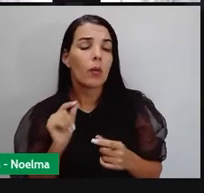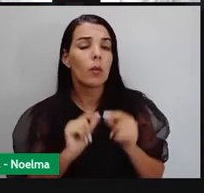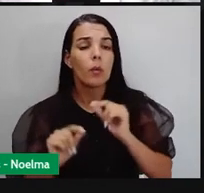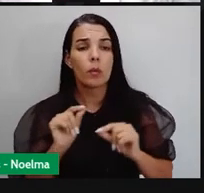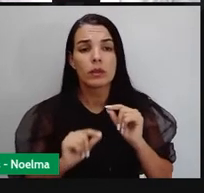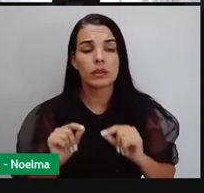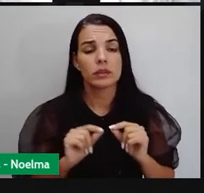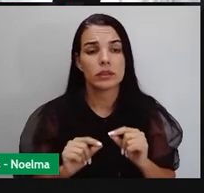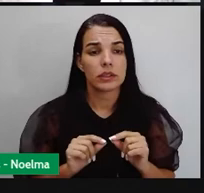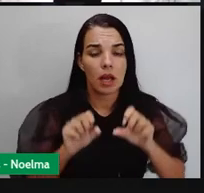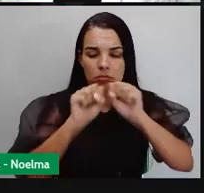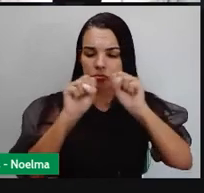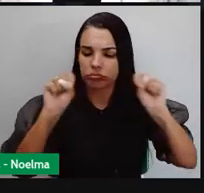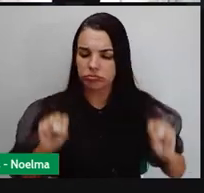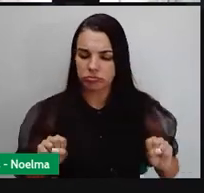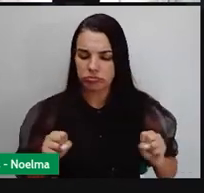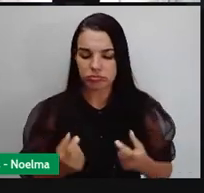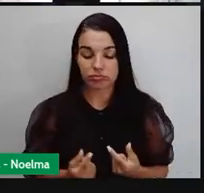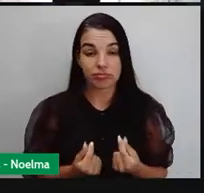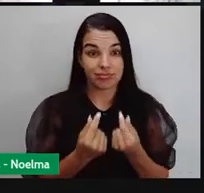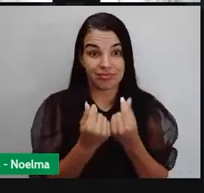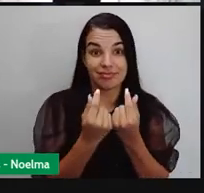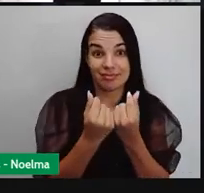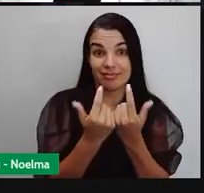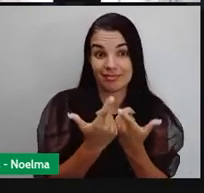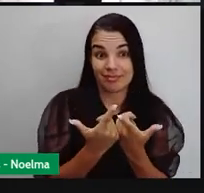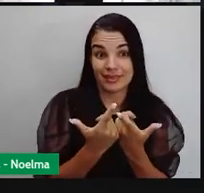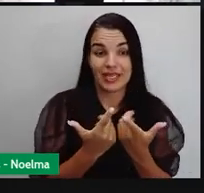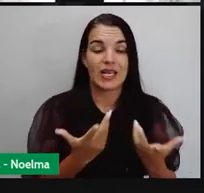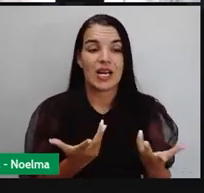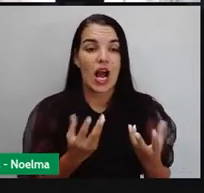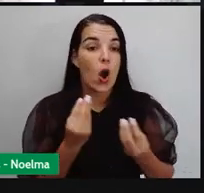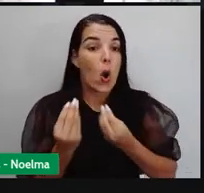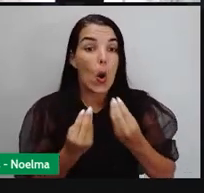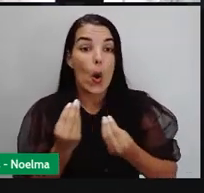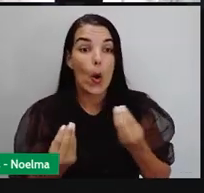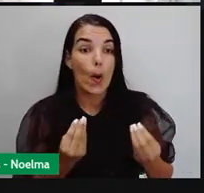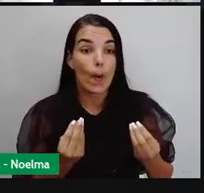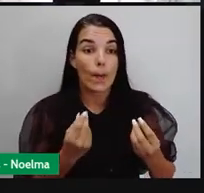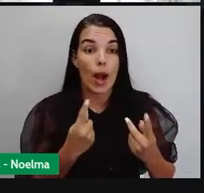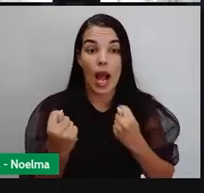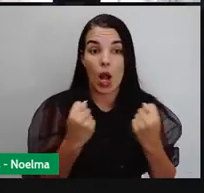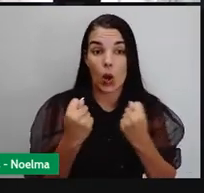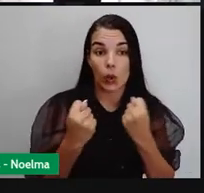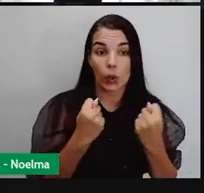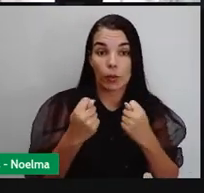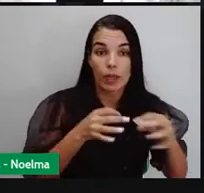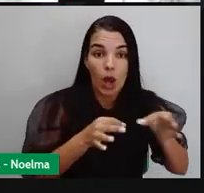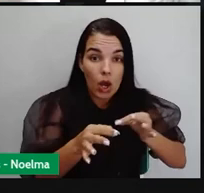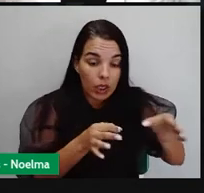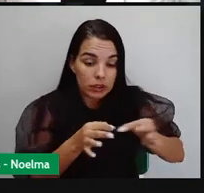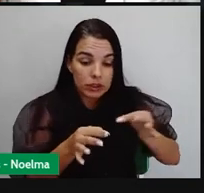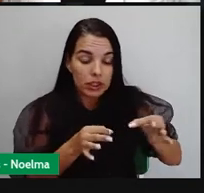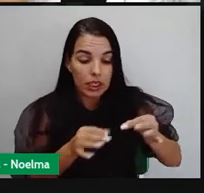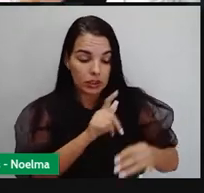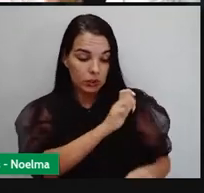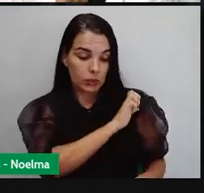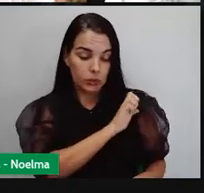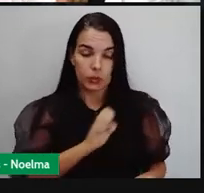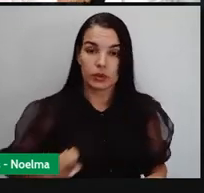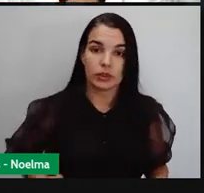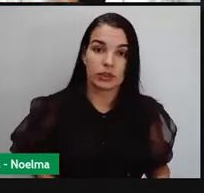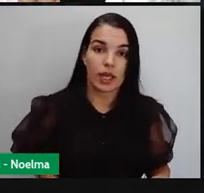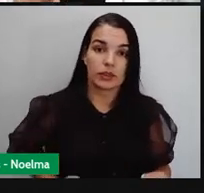então o que estudamos hoje? Nós estudamos o mercantilismo, que é a forma econômica do Estado absolutista, e vimos três